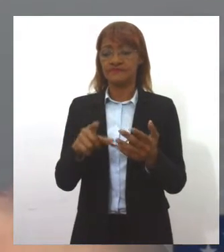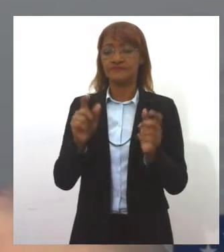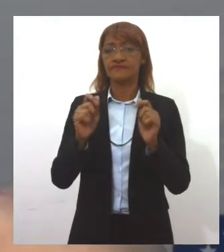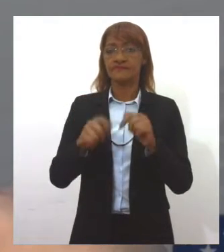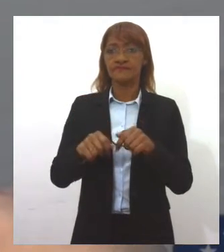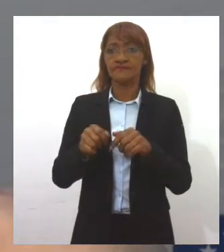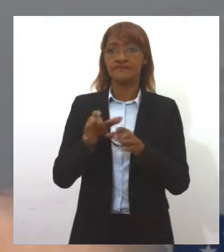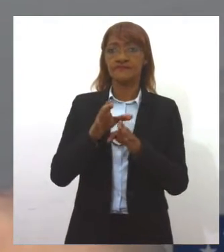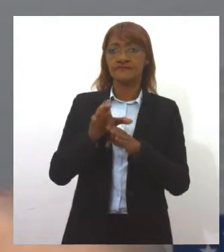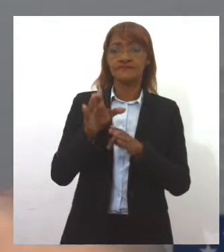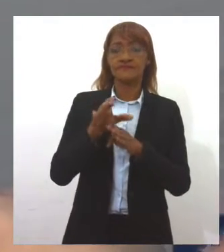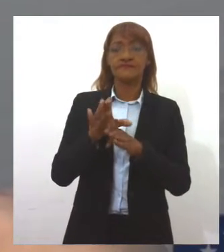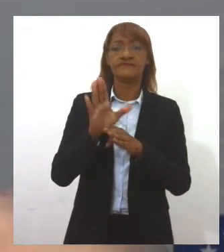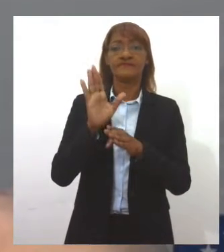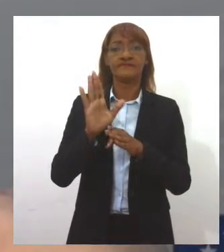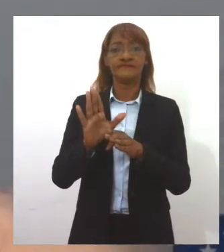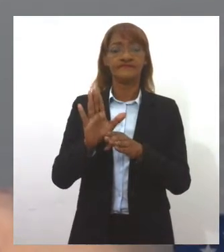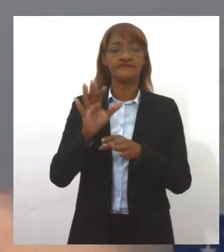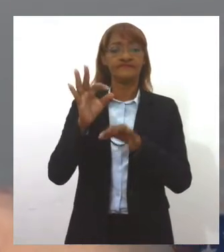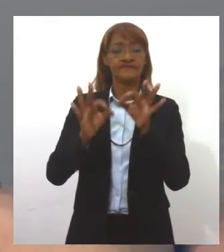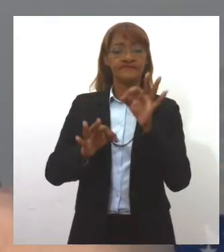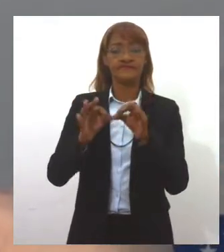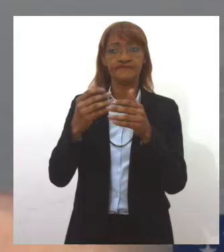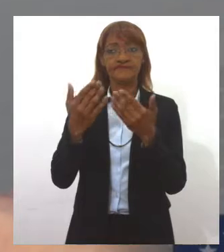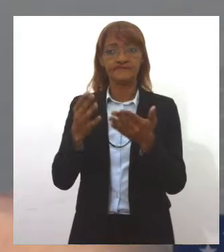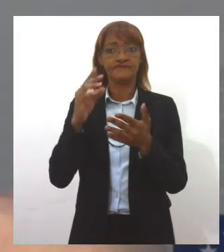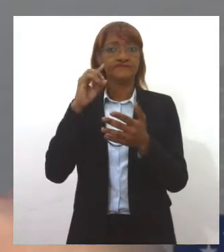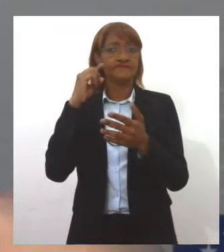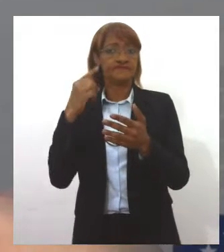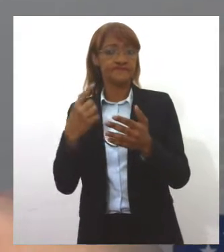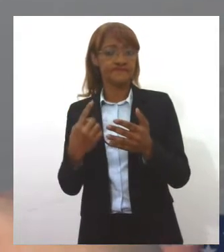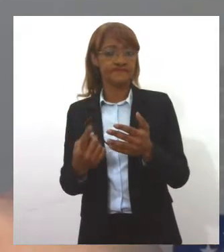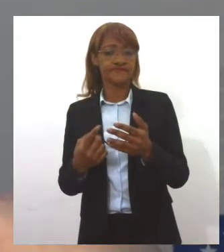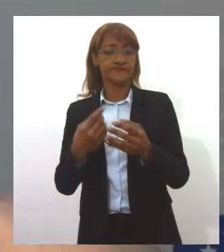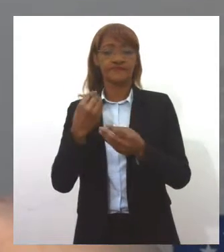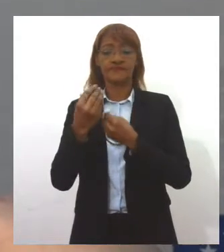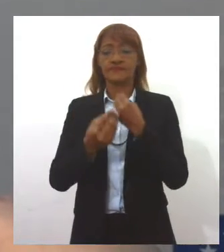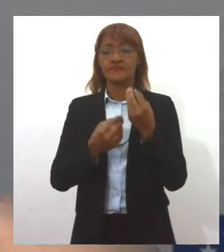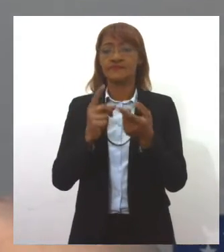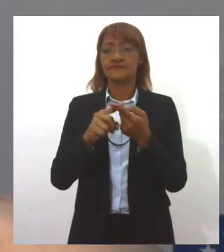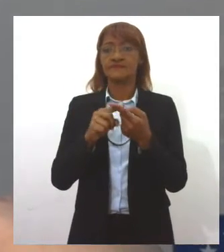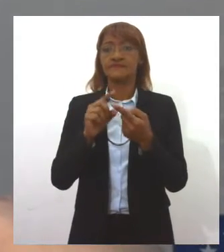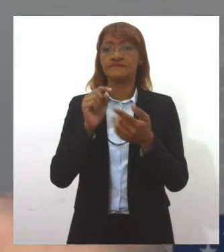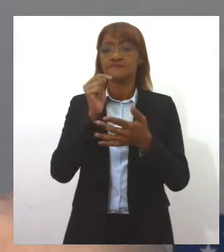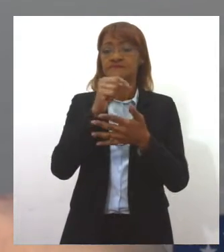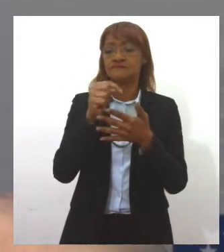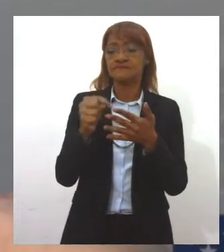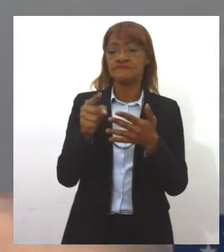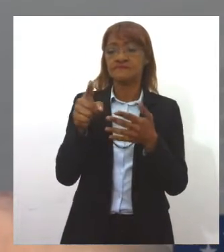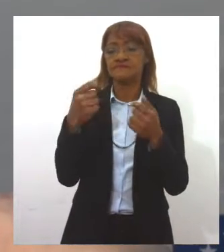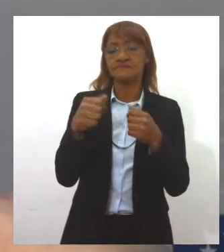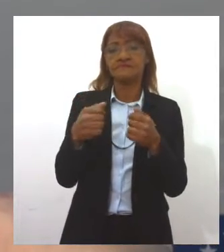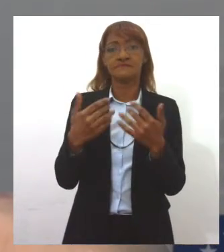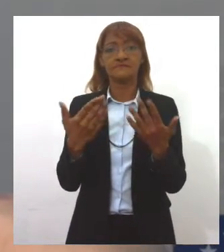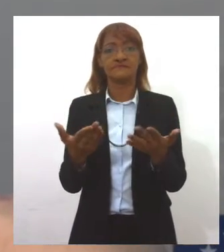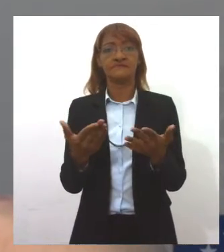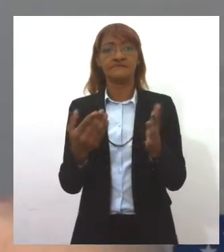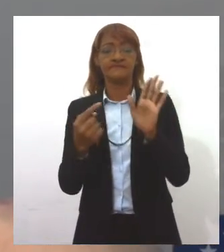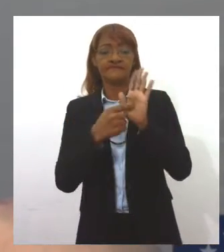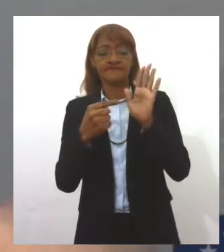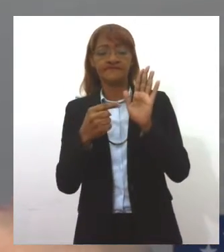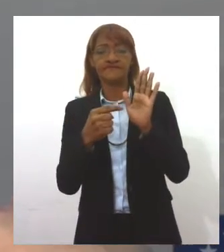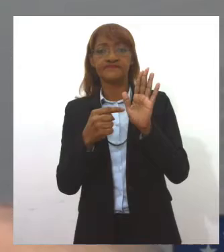como em todo acompanhamento de como ela entra na rede para o apoio psicossocial que ela necessita, como é que ela chega para denunciar,